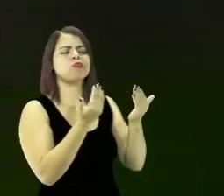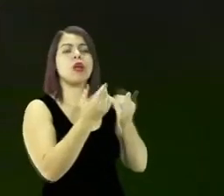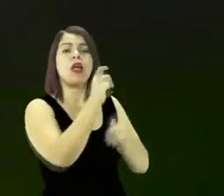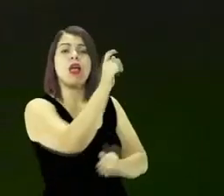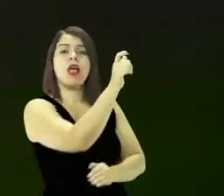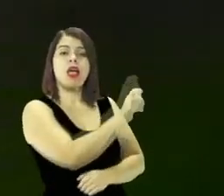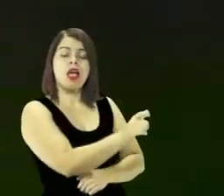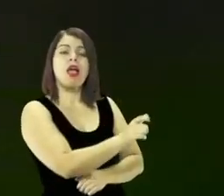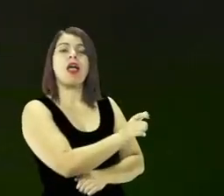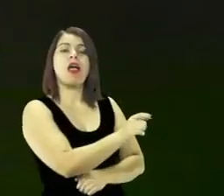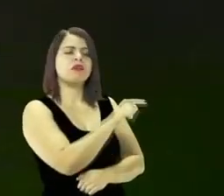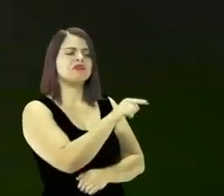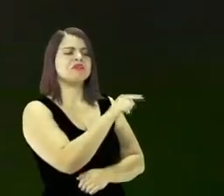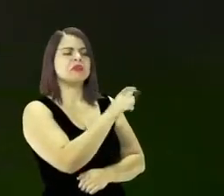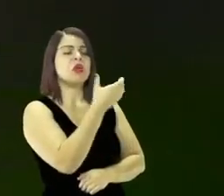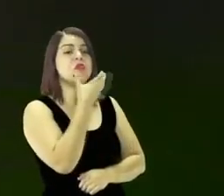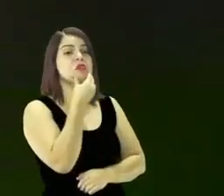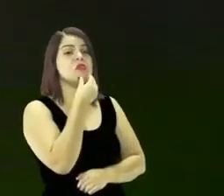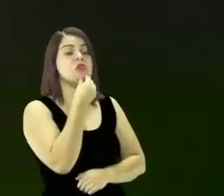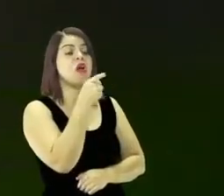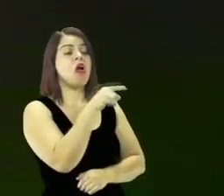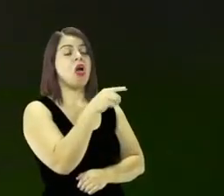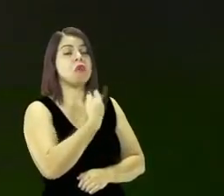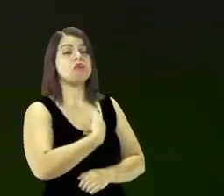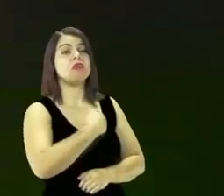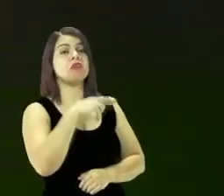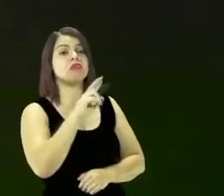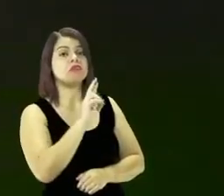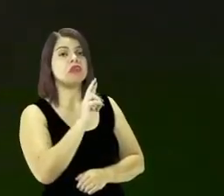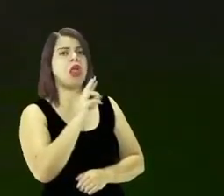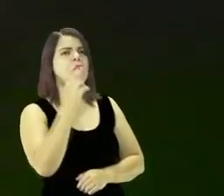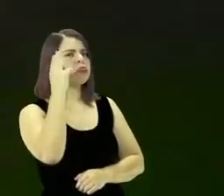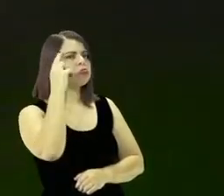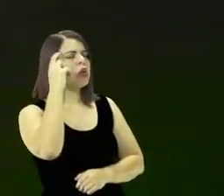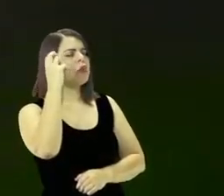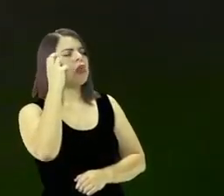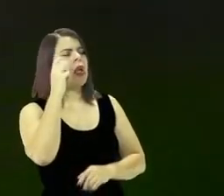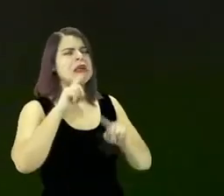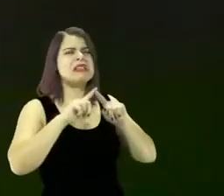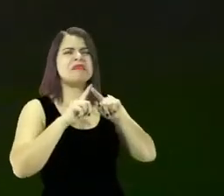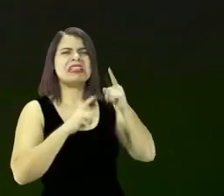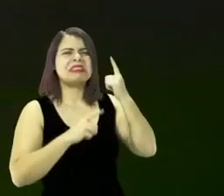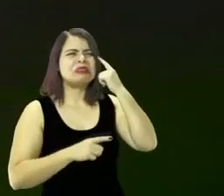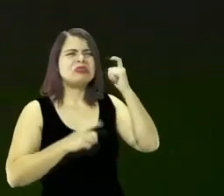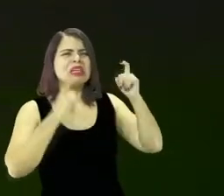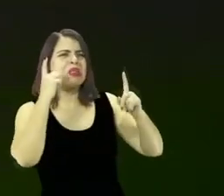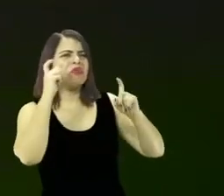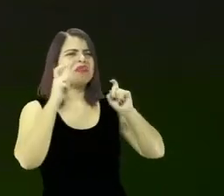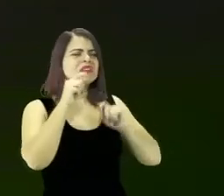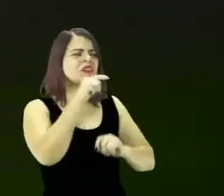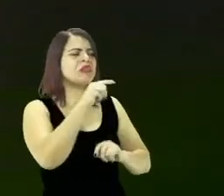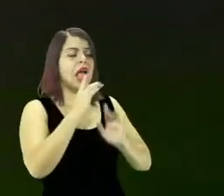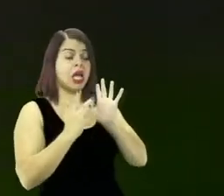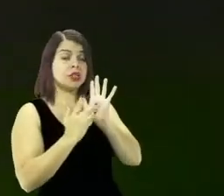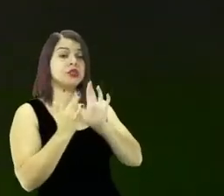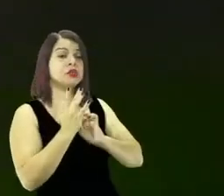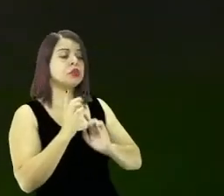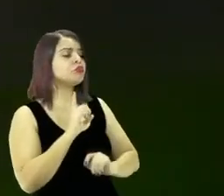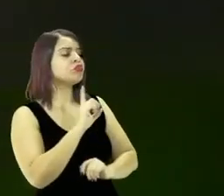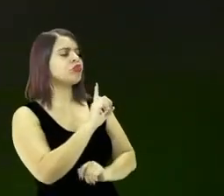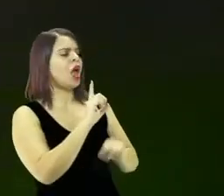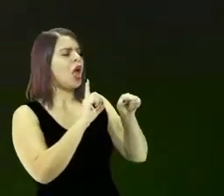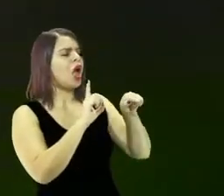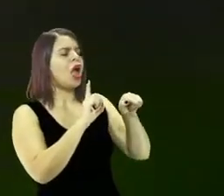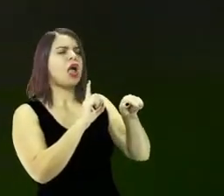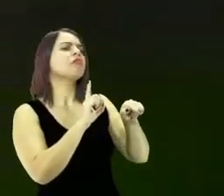religioso um homem intelectualmente preparado mas com muitas dúvidas no seu coração e Jesus disse para aquele homem chamado